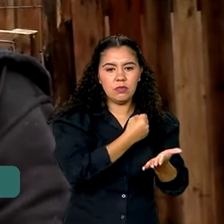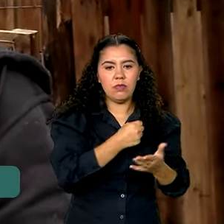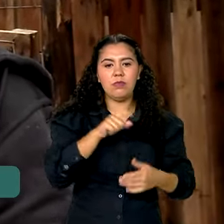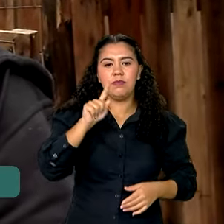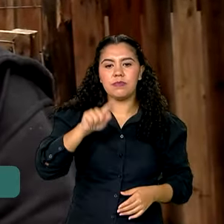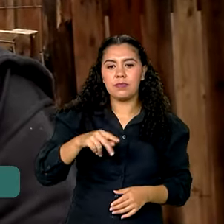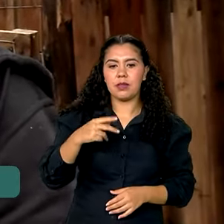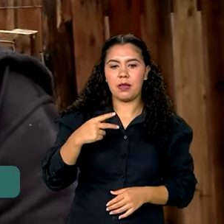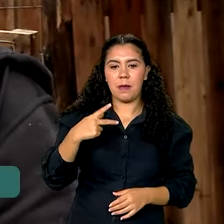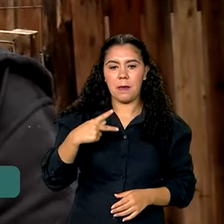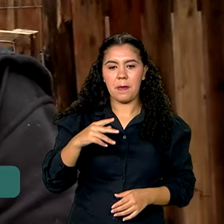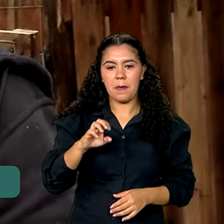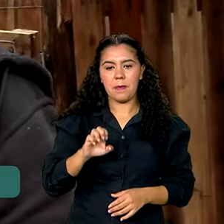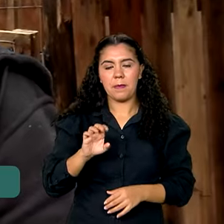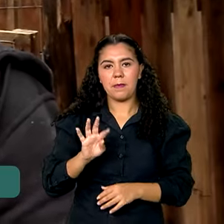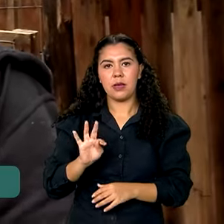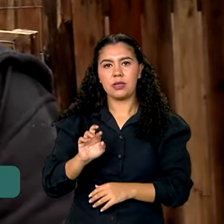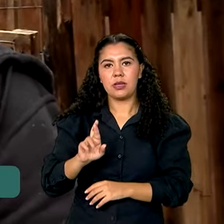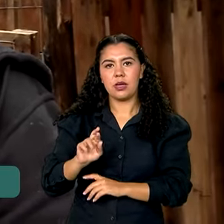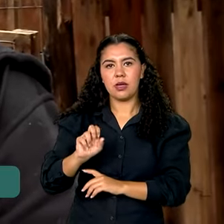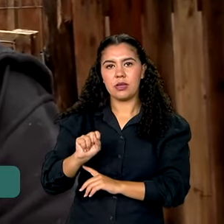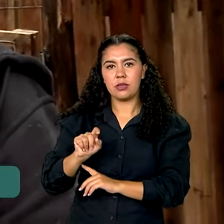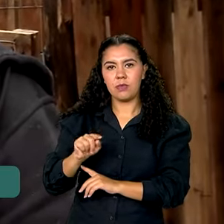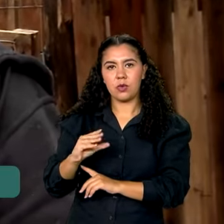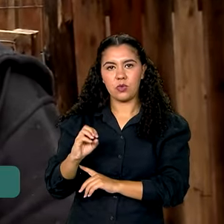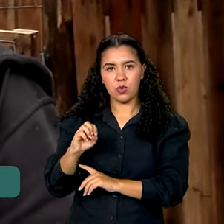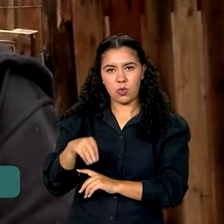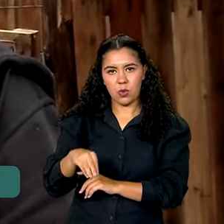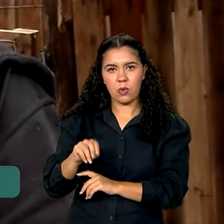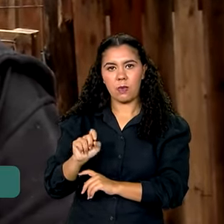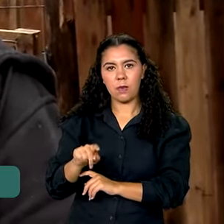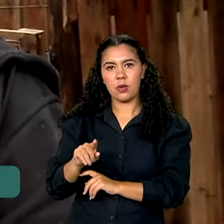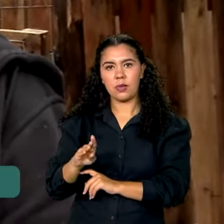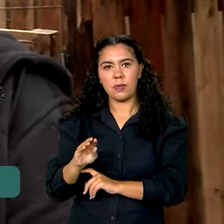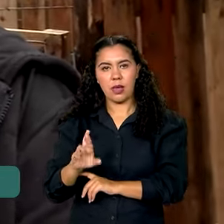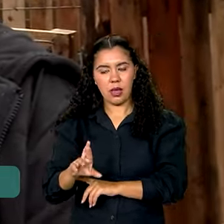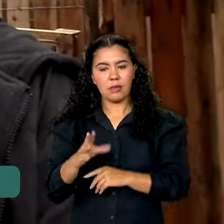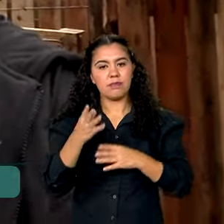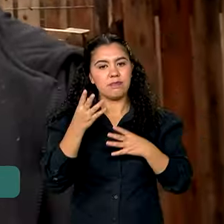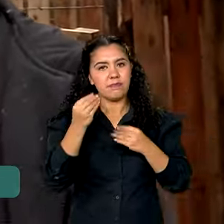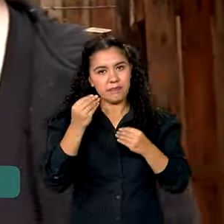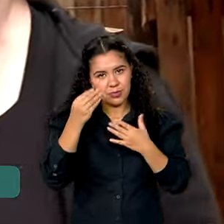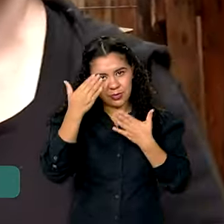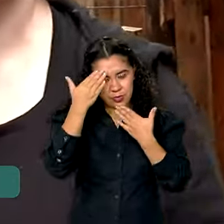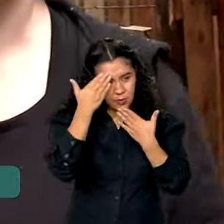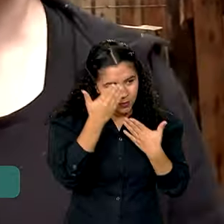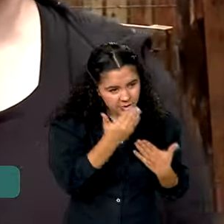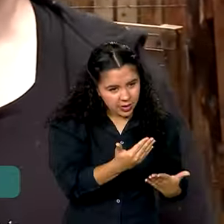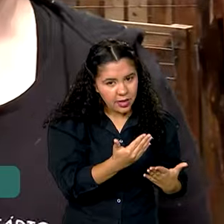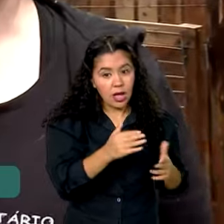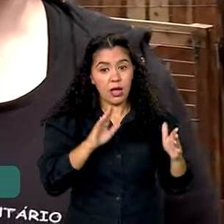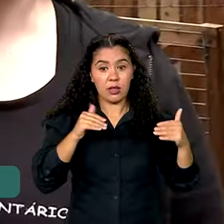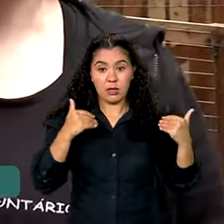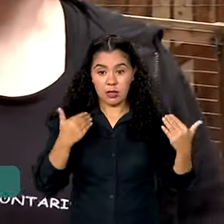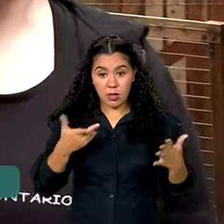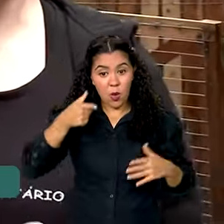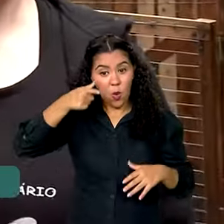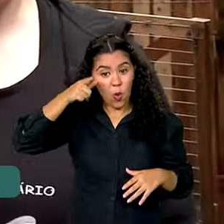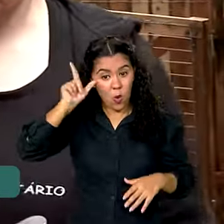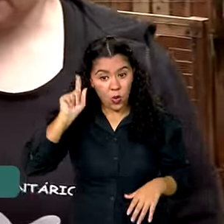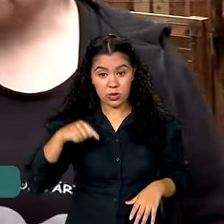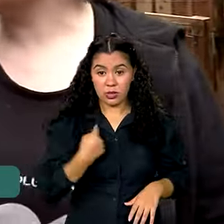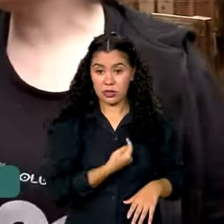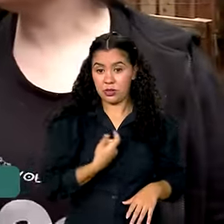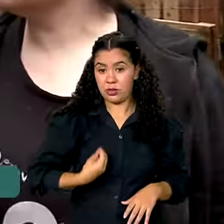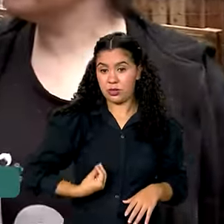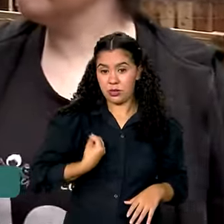petrs.com.br. Aline, muito obrigada. Olha, e ontem nós estivemos